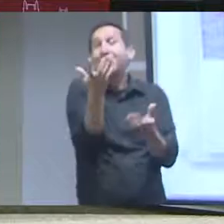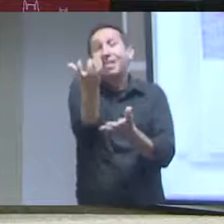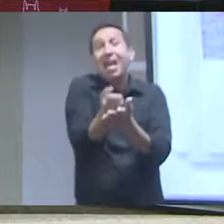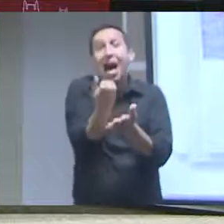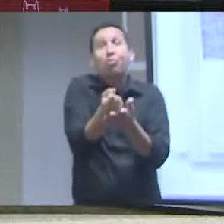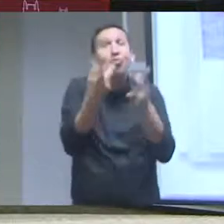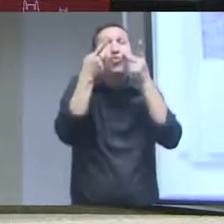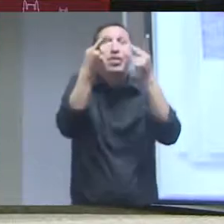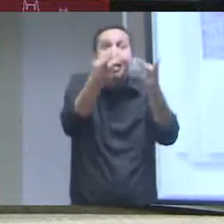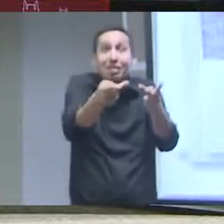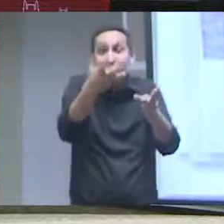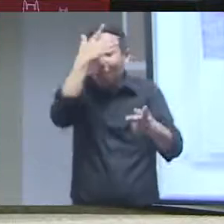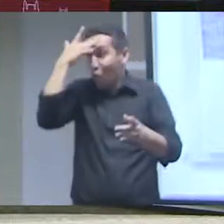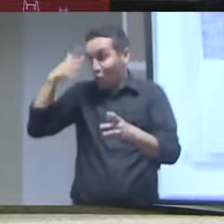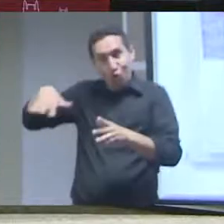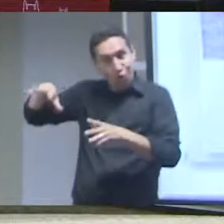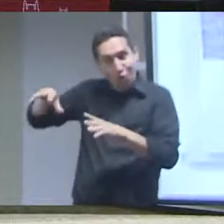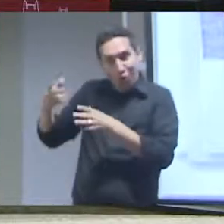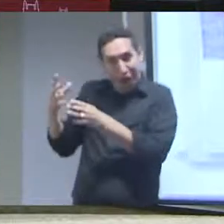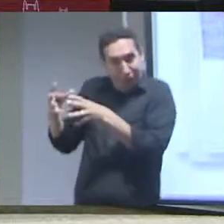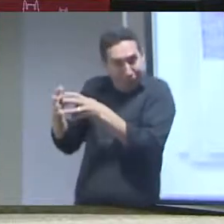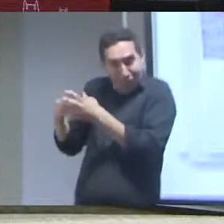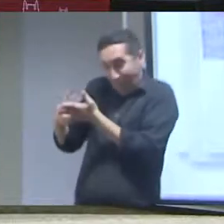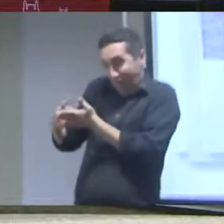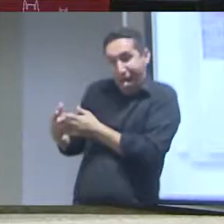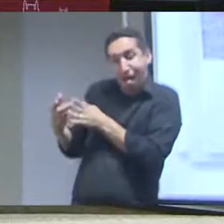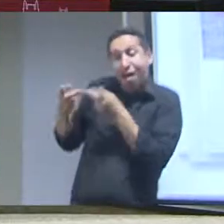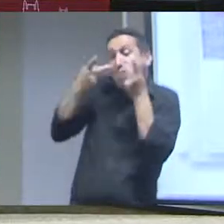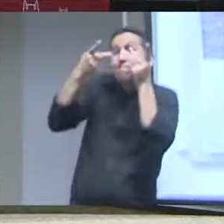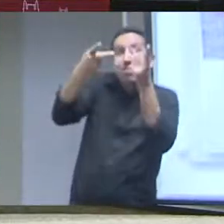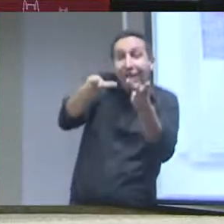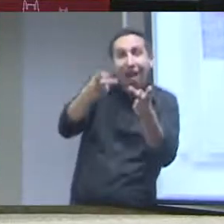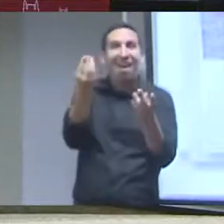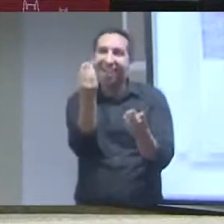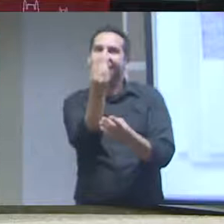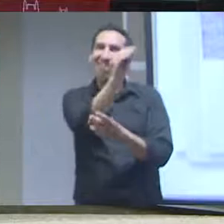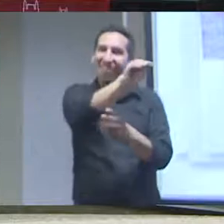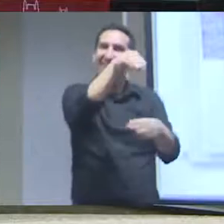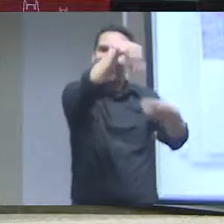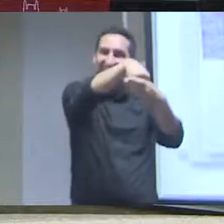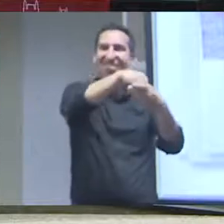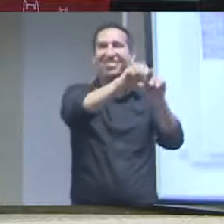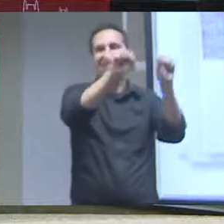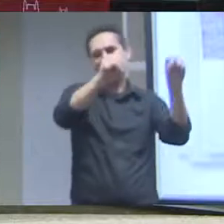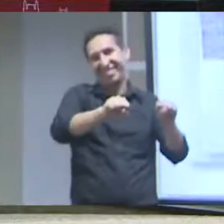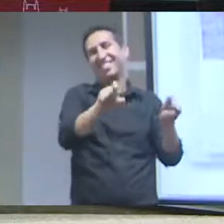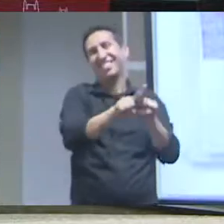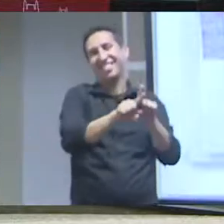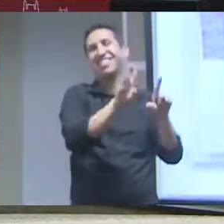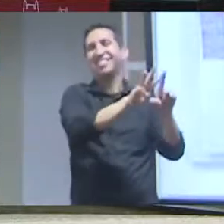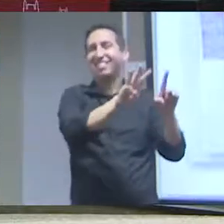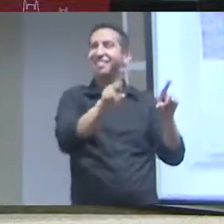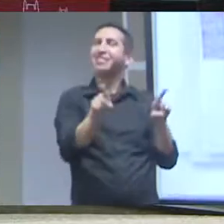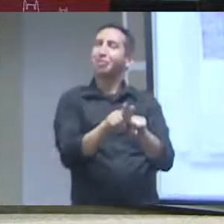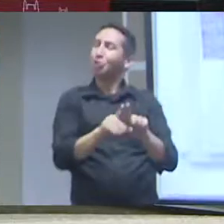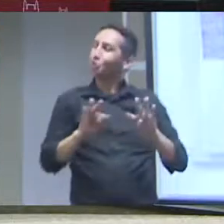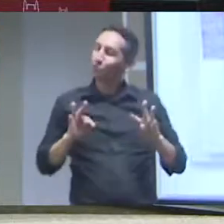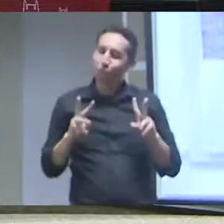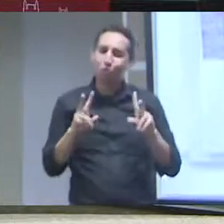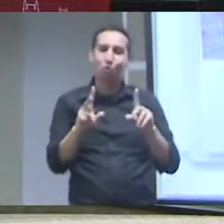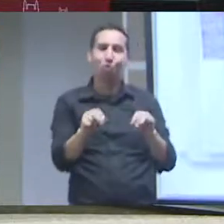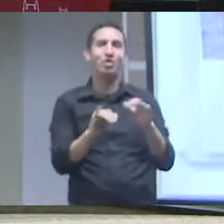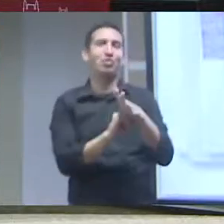científicos foi adotado por toda a instituição e hoje a gente publica, por exemplo, dados de visitação.